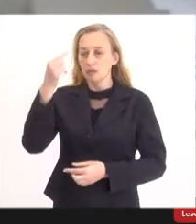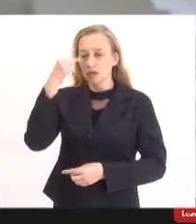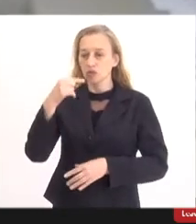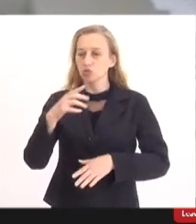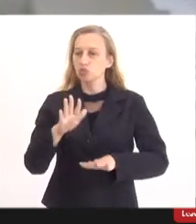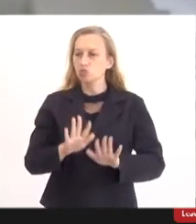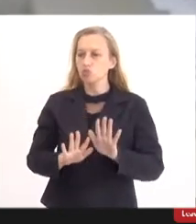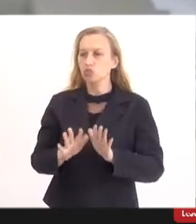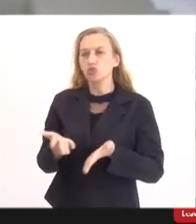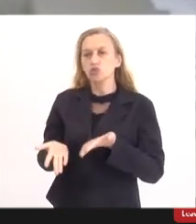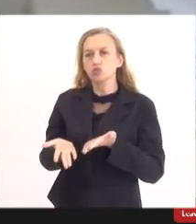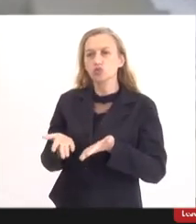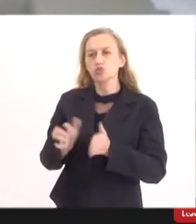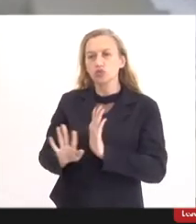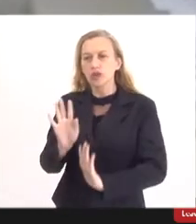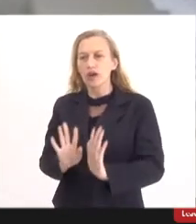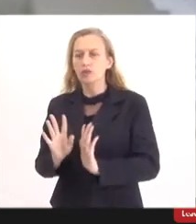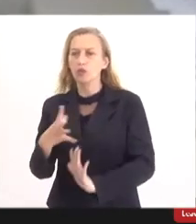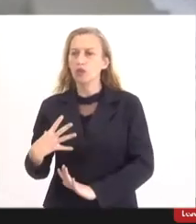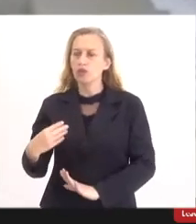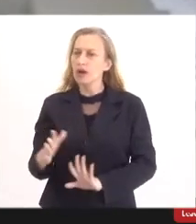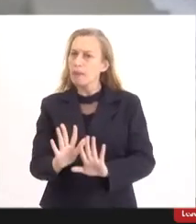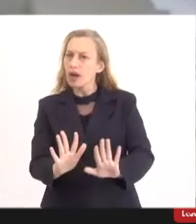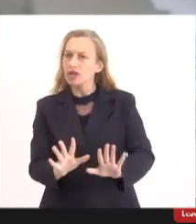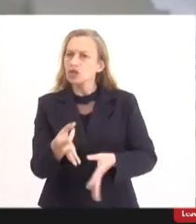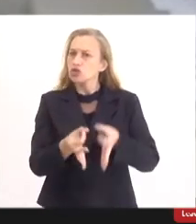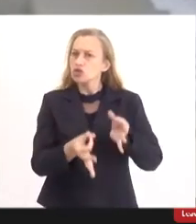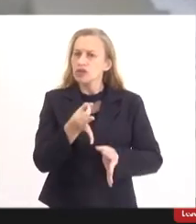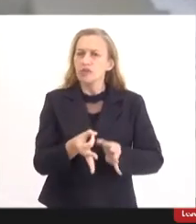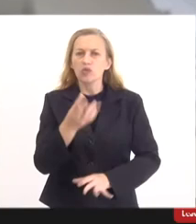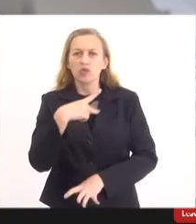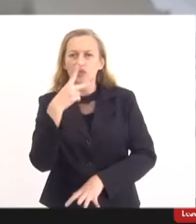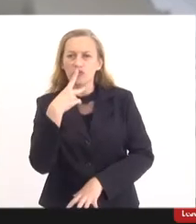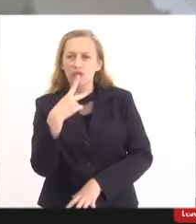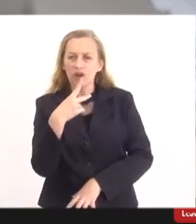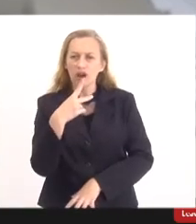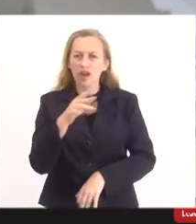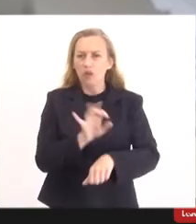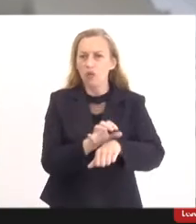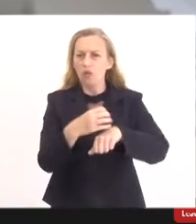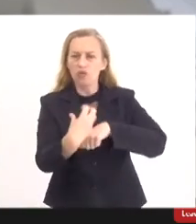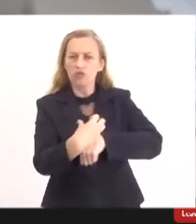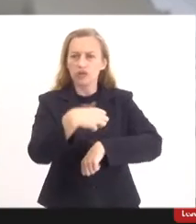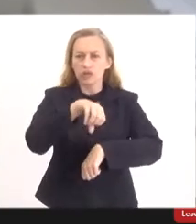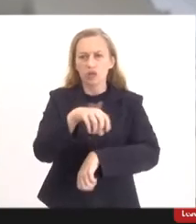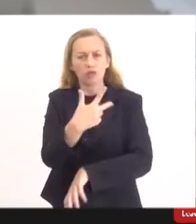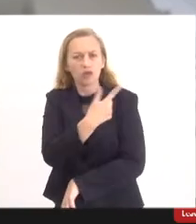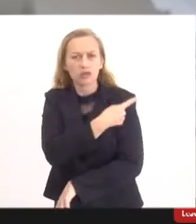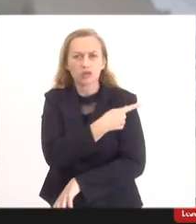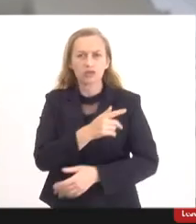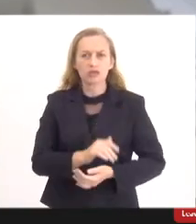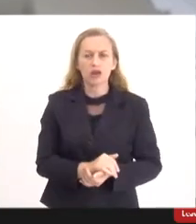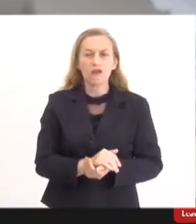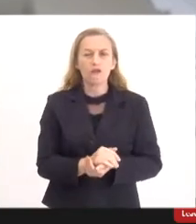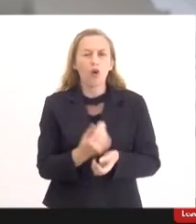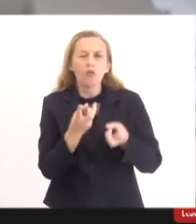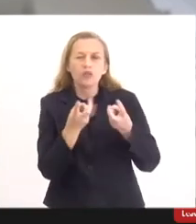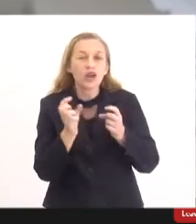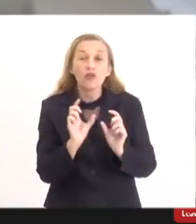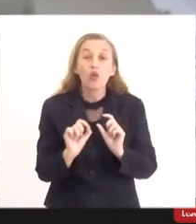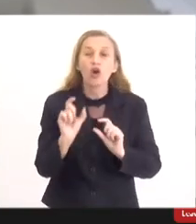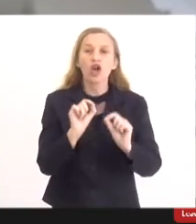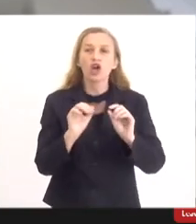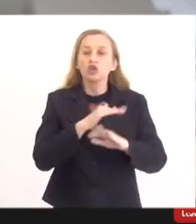o filho. E justamente quando se fala em vacina de covid-19, se verifica todas essas